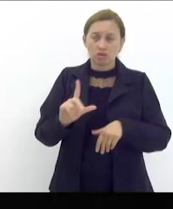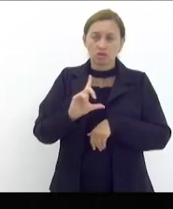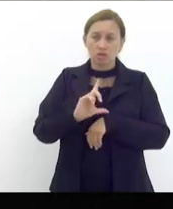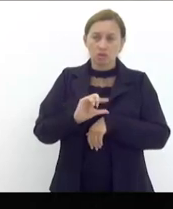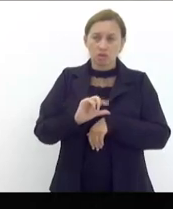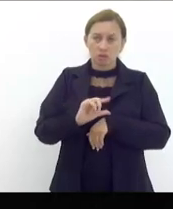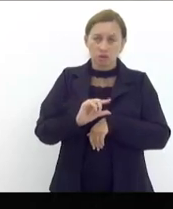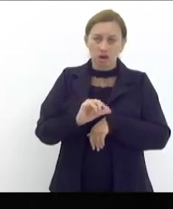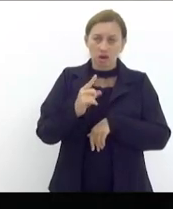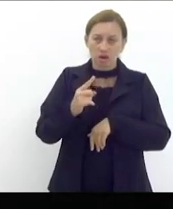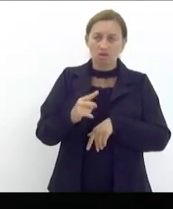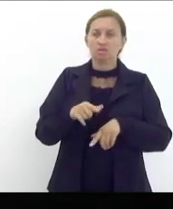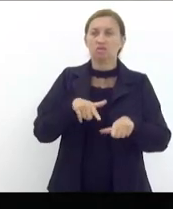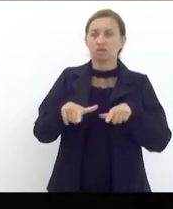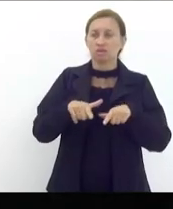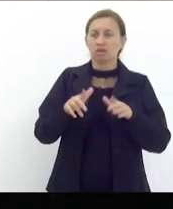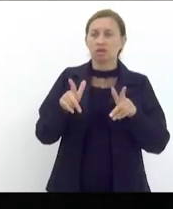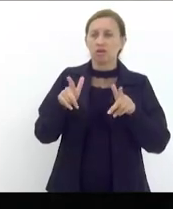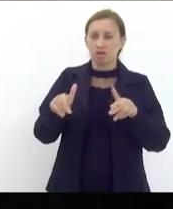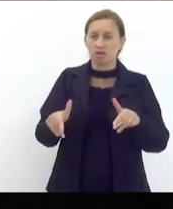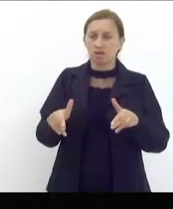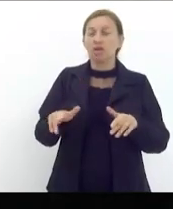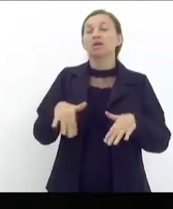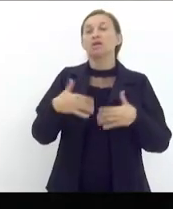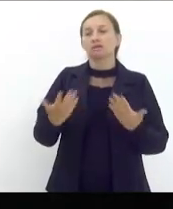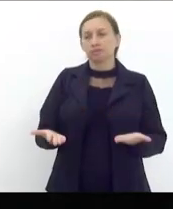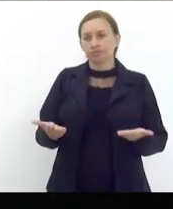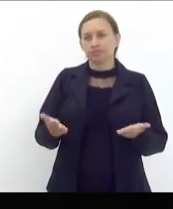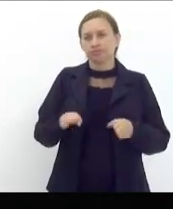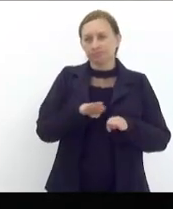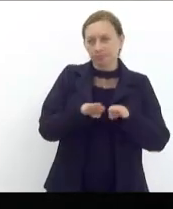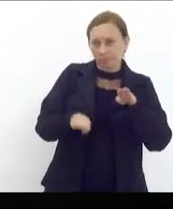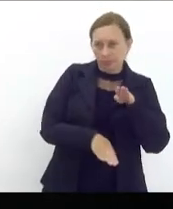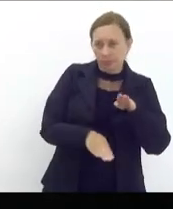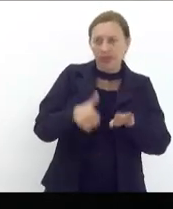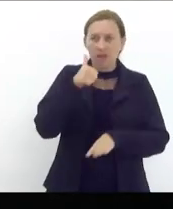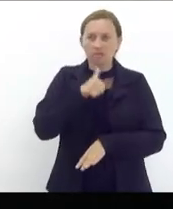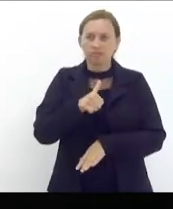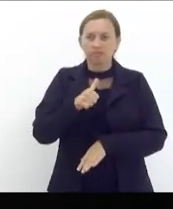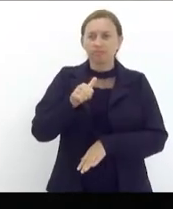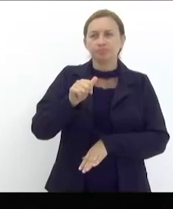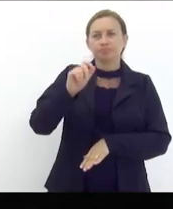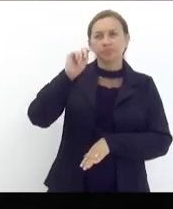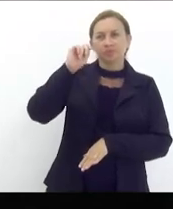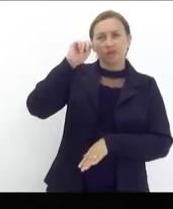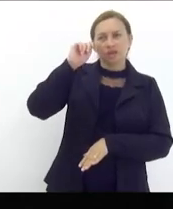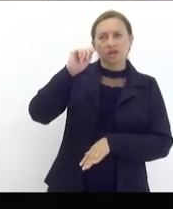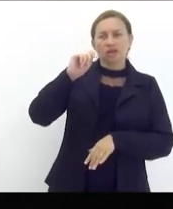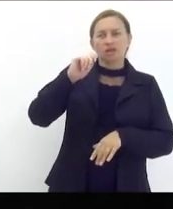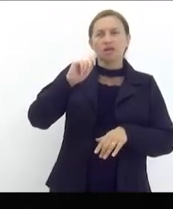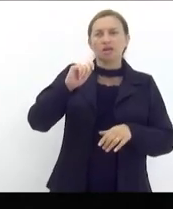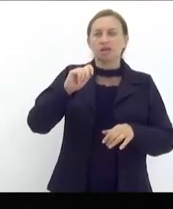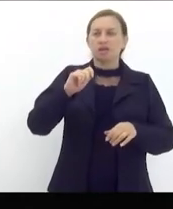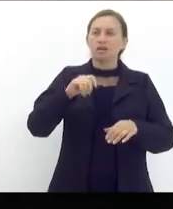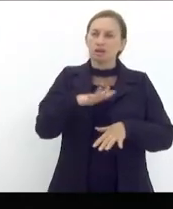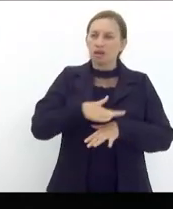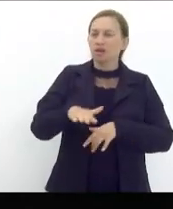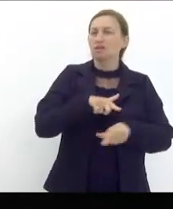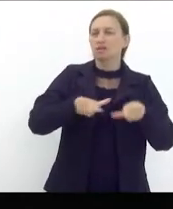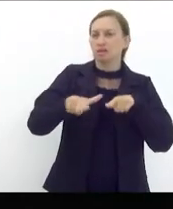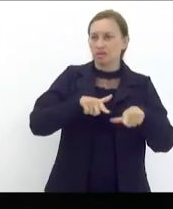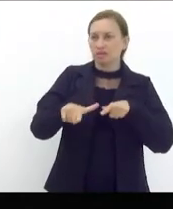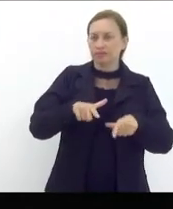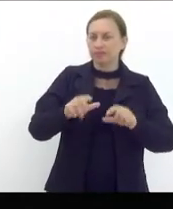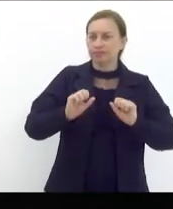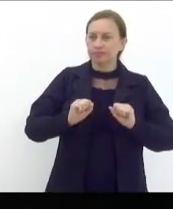essas distorções que existem nas desigualdades com relação às mulheres no mercado de trabalho a desigualdade salarial é algo que a